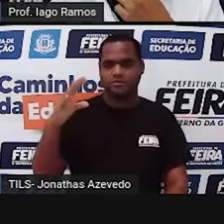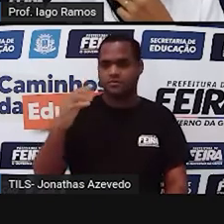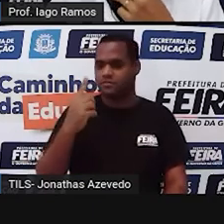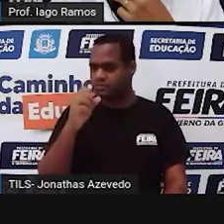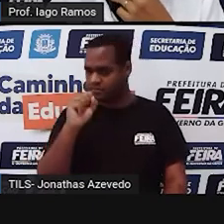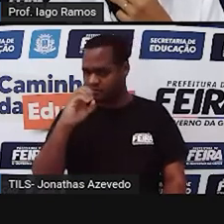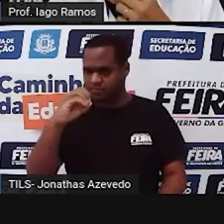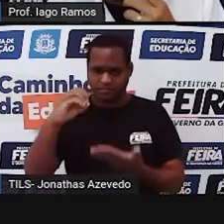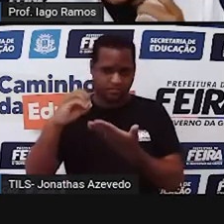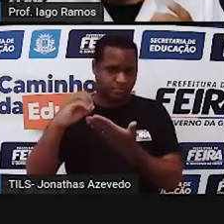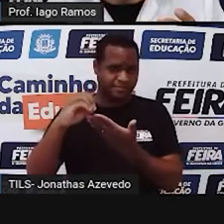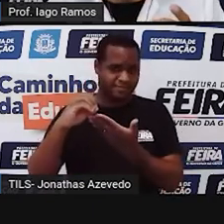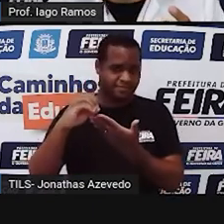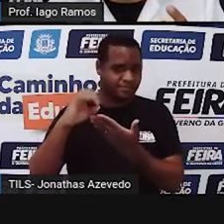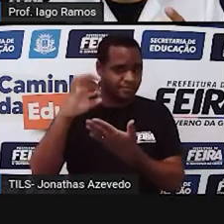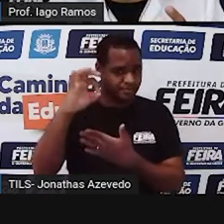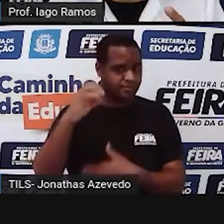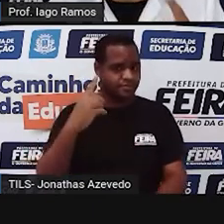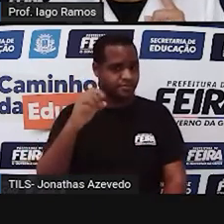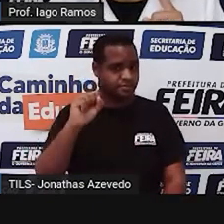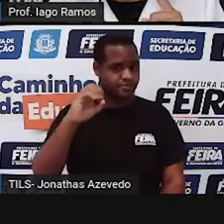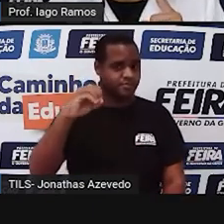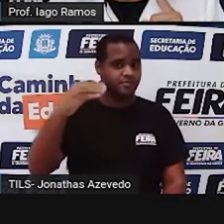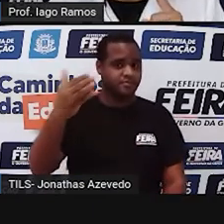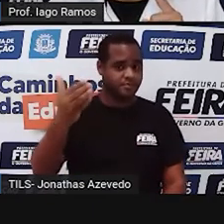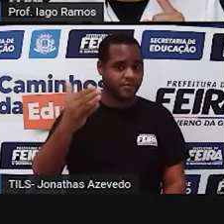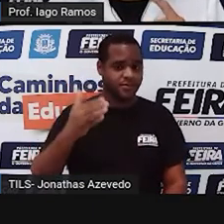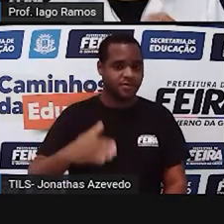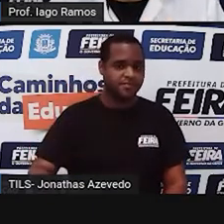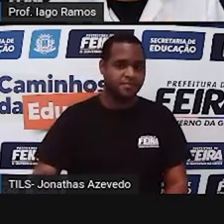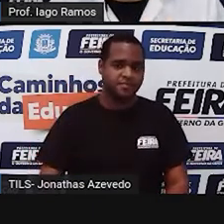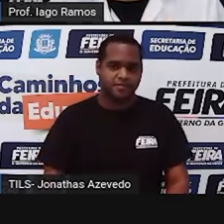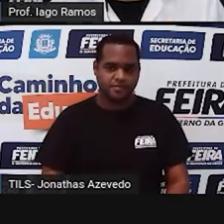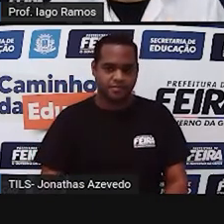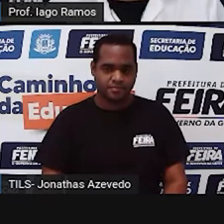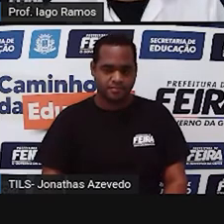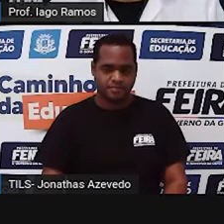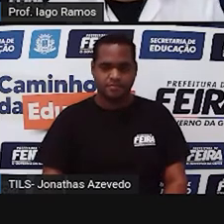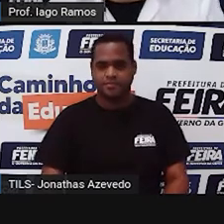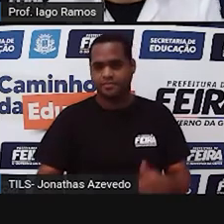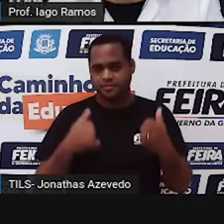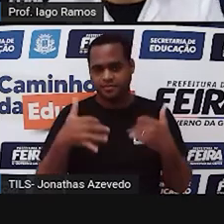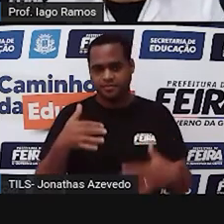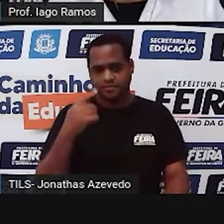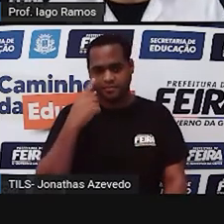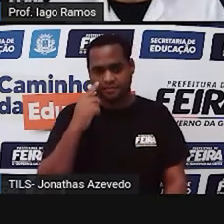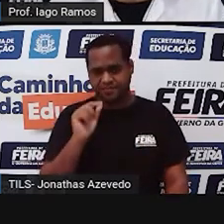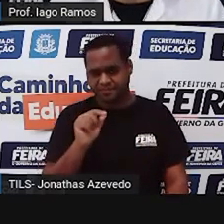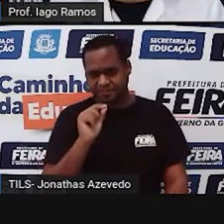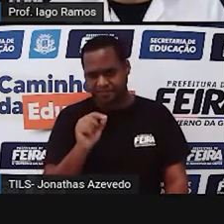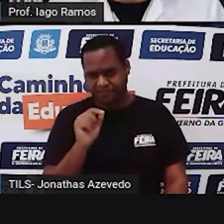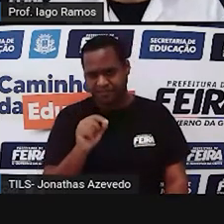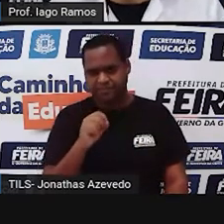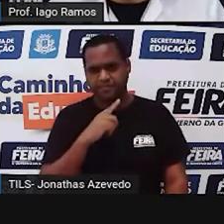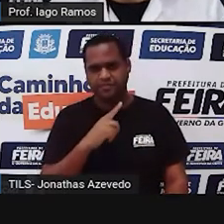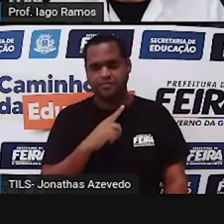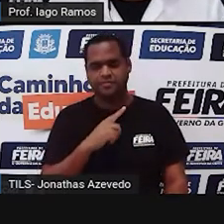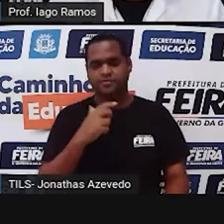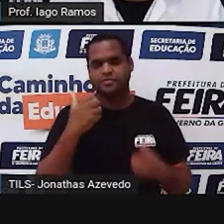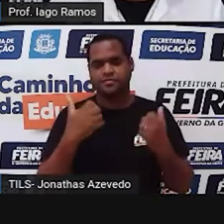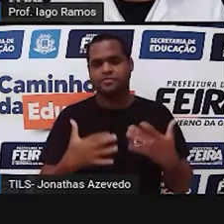né? Vai dar 180, eu sei disso. Olha só, olha só que bacana. Vai eu ali calcular na minha calculadora.